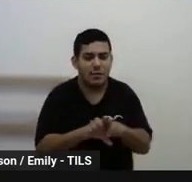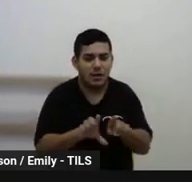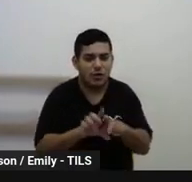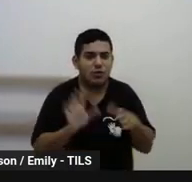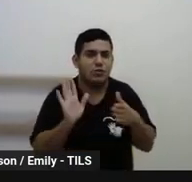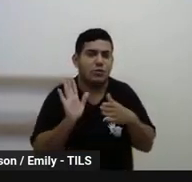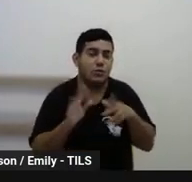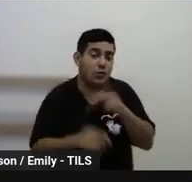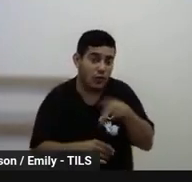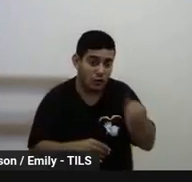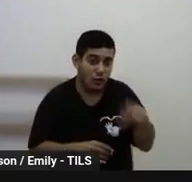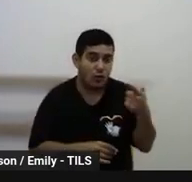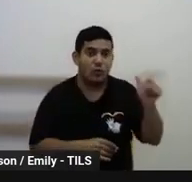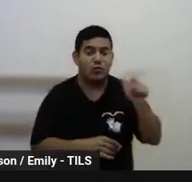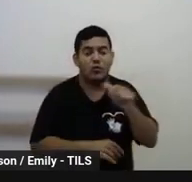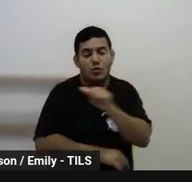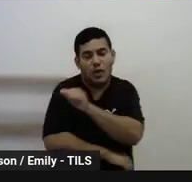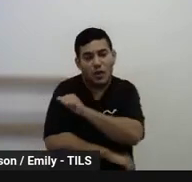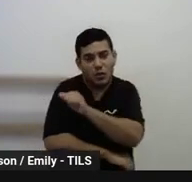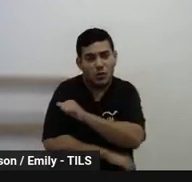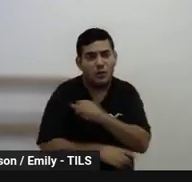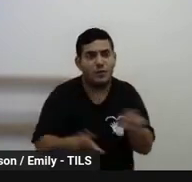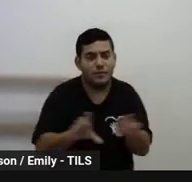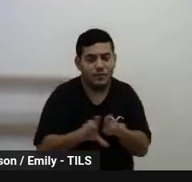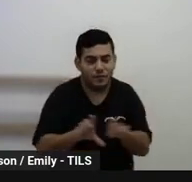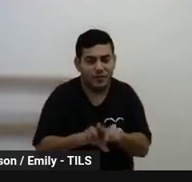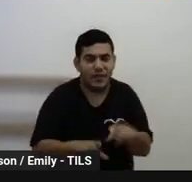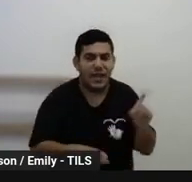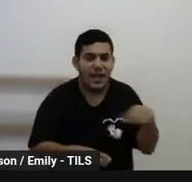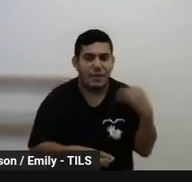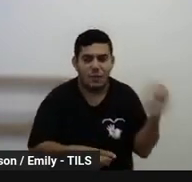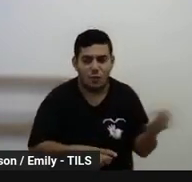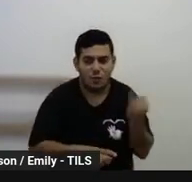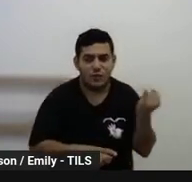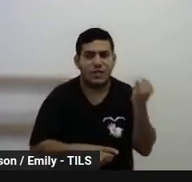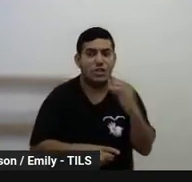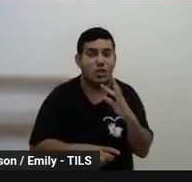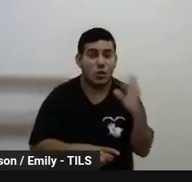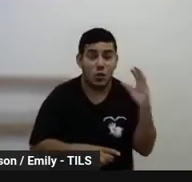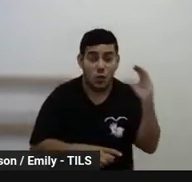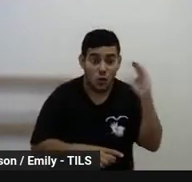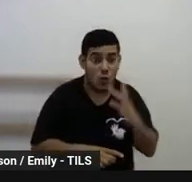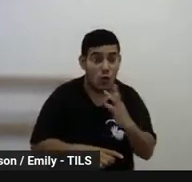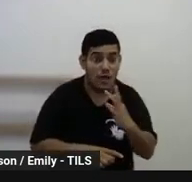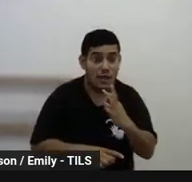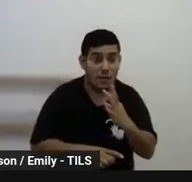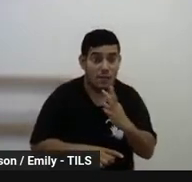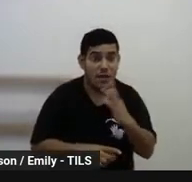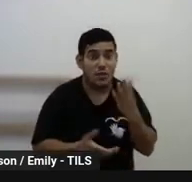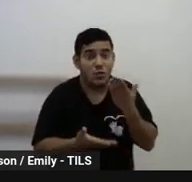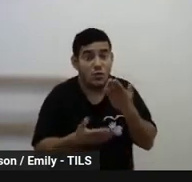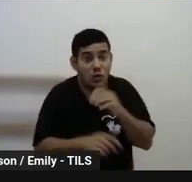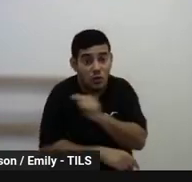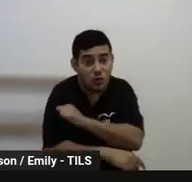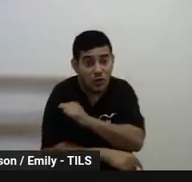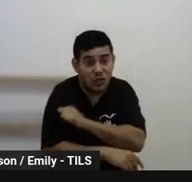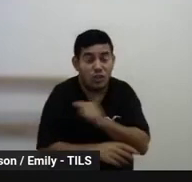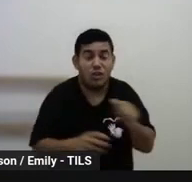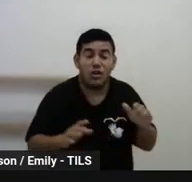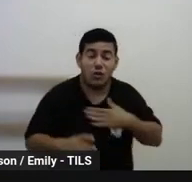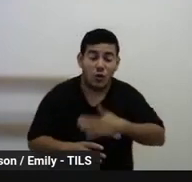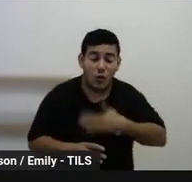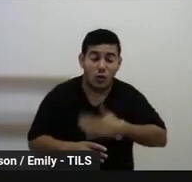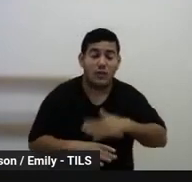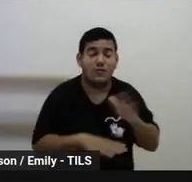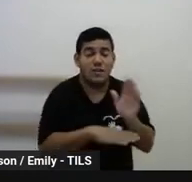com os outros estudantes da escola esses conhecimentos, né? Tem estudante que adora fazer vídeo, então ele pode